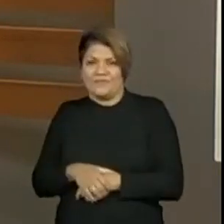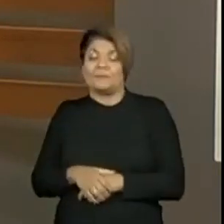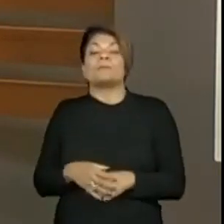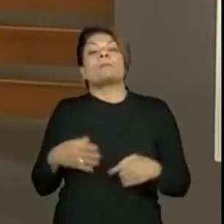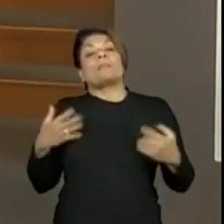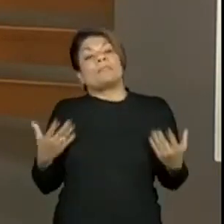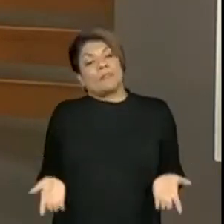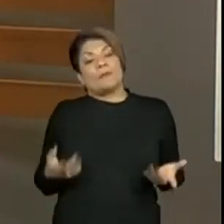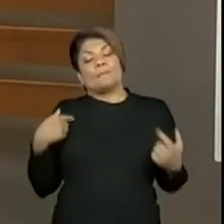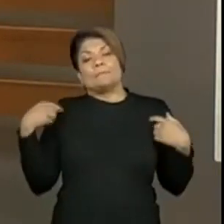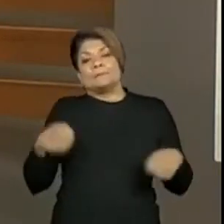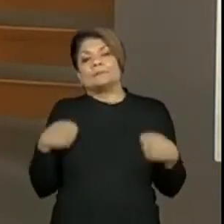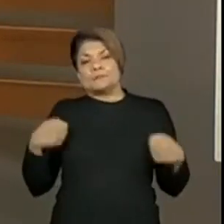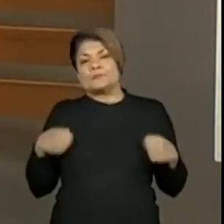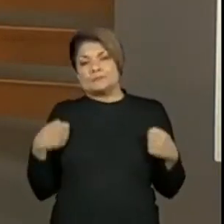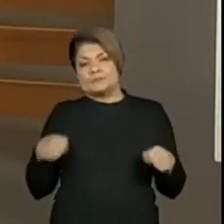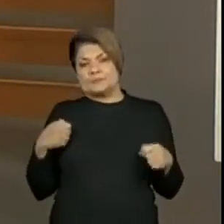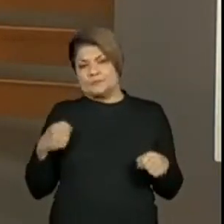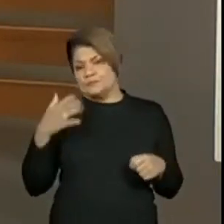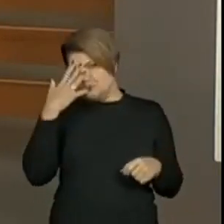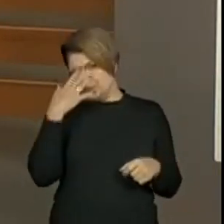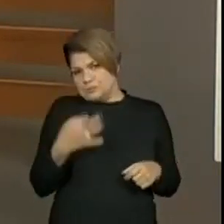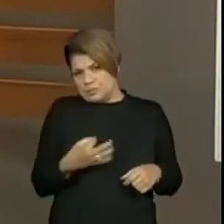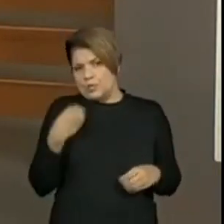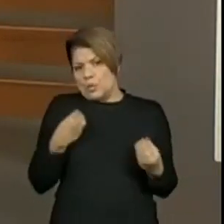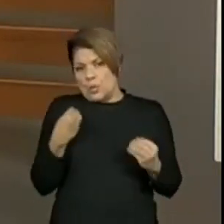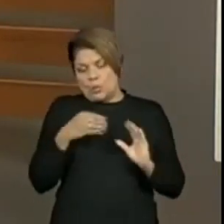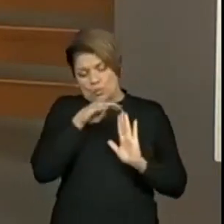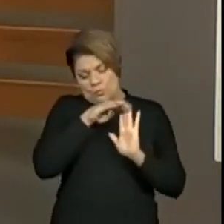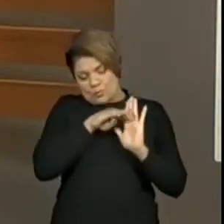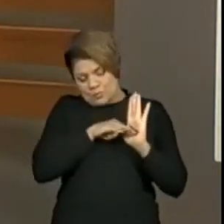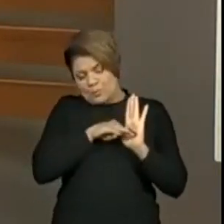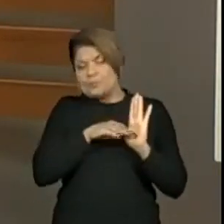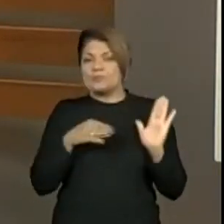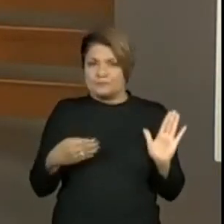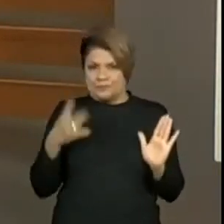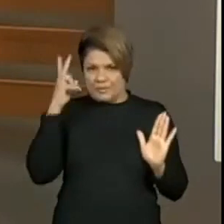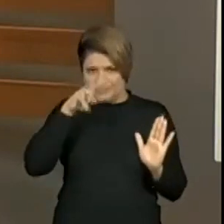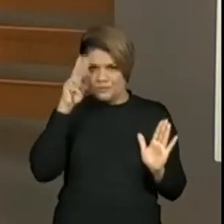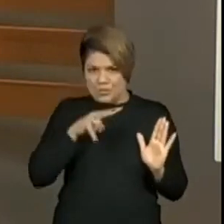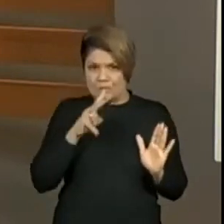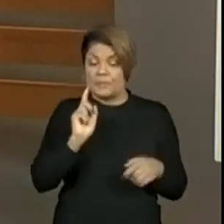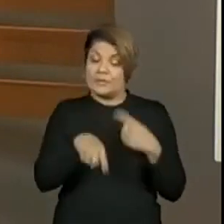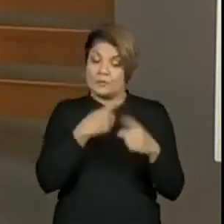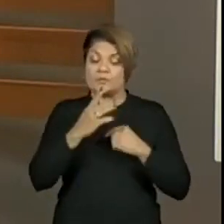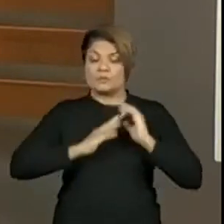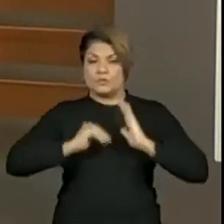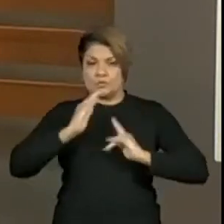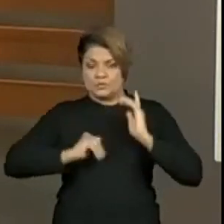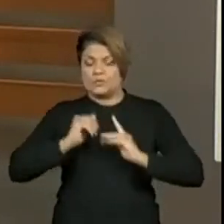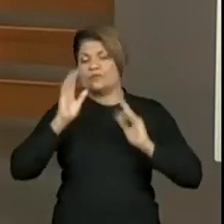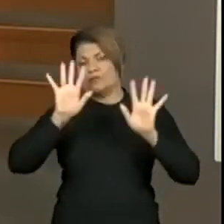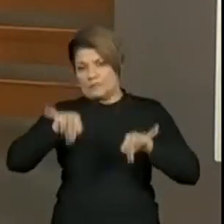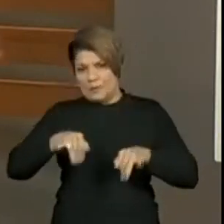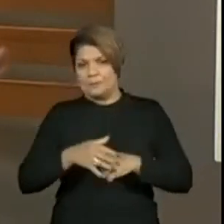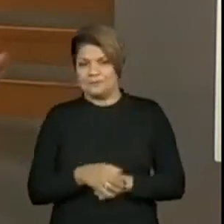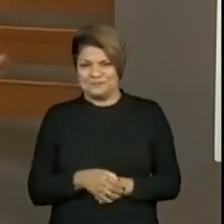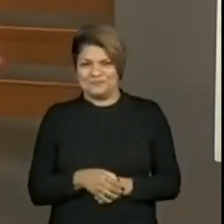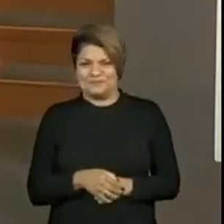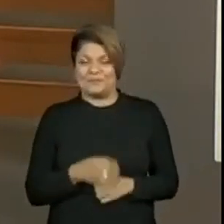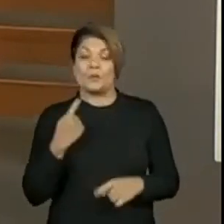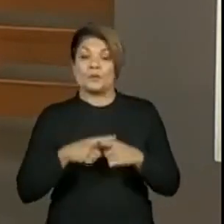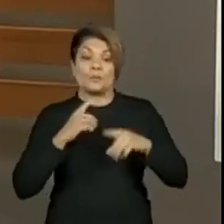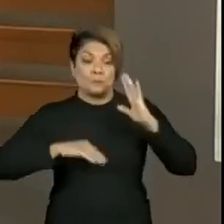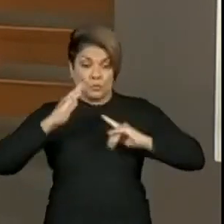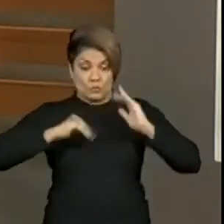preciso entender como a história está antes de construir o final. Essa produção de final, ela dá direito de a gente fazer o que quiser, né,